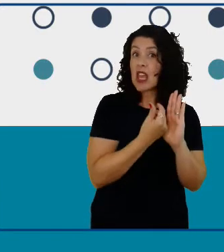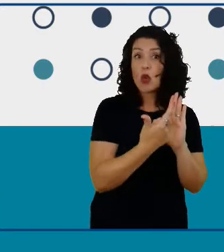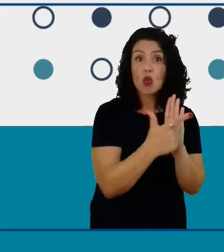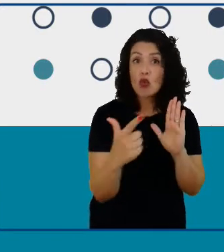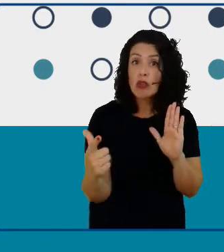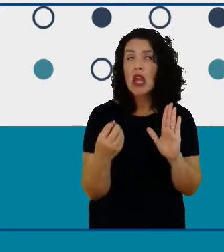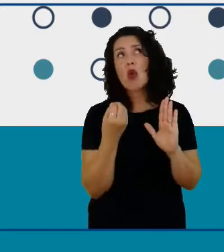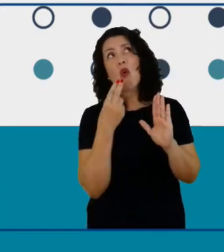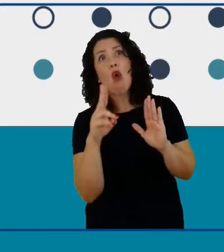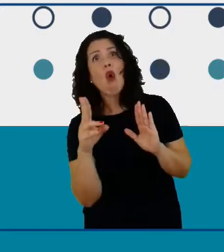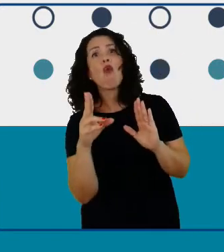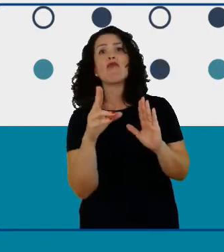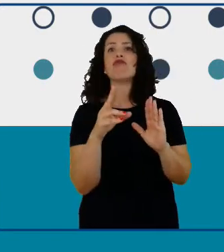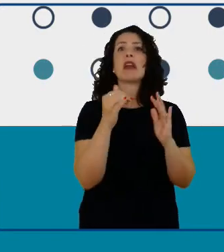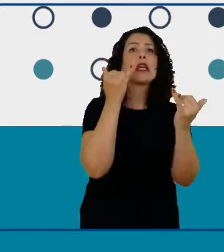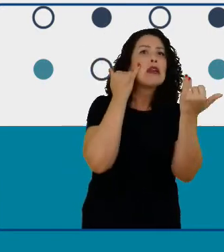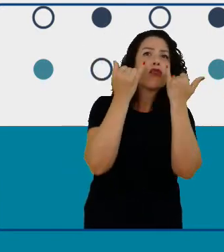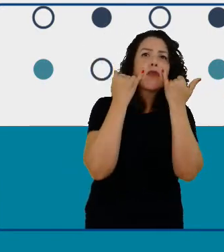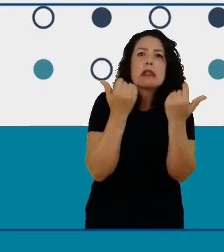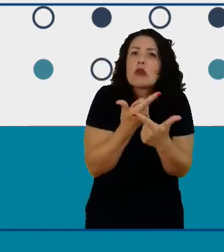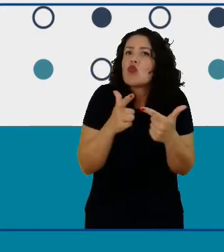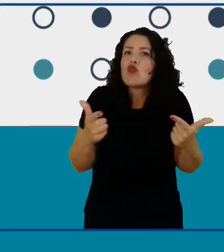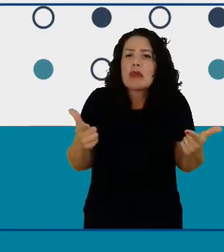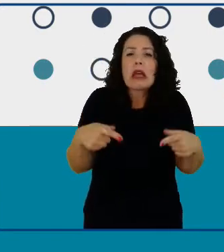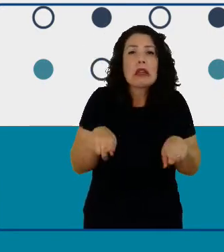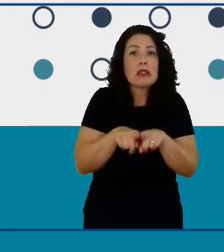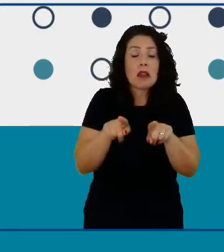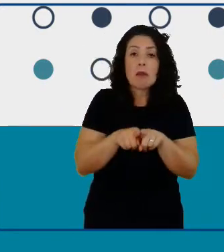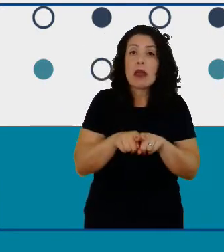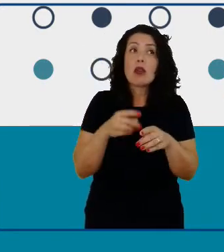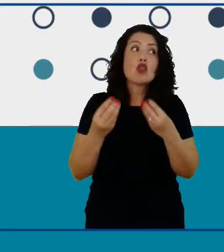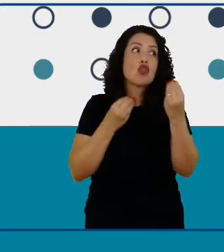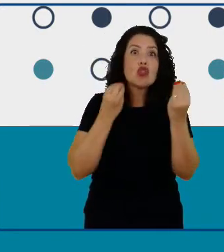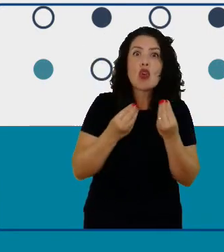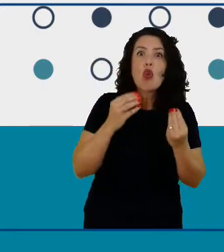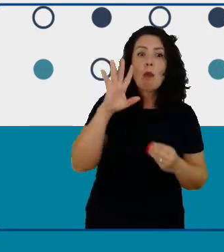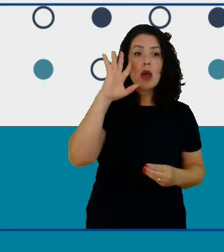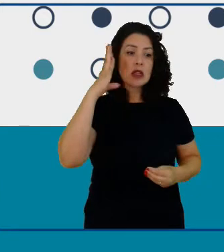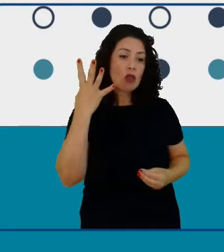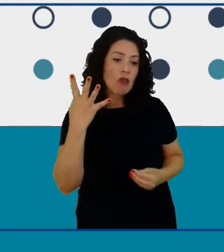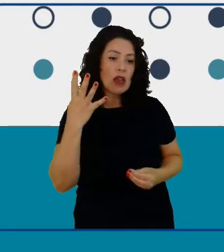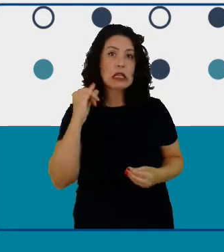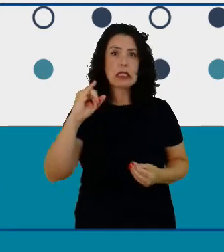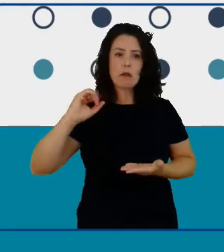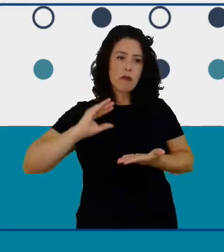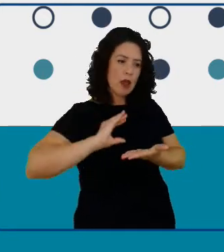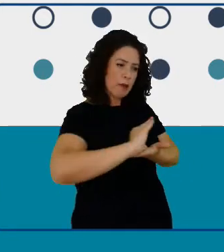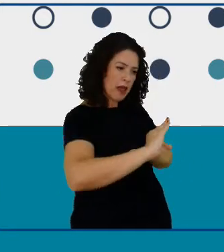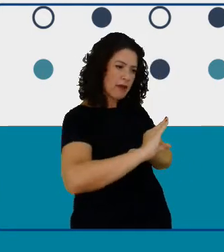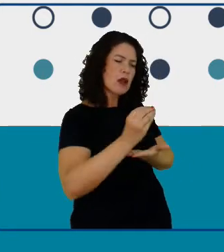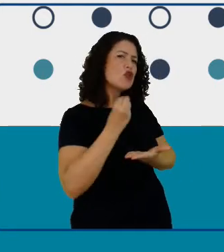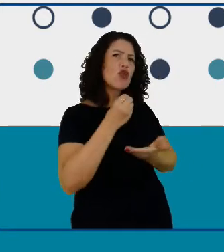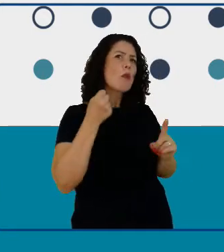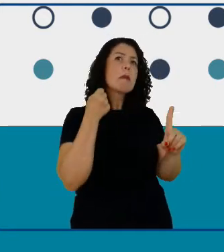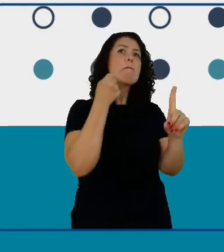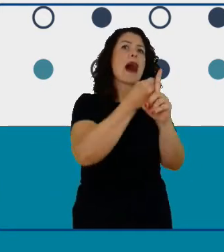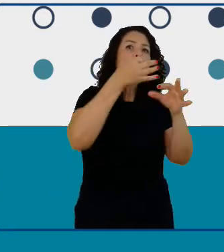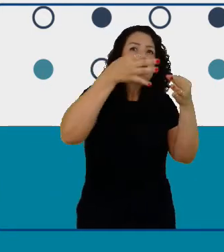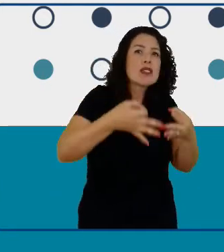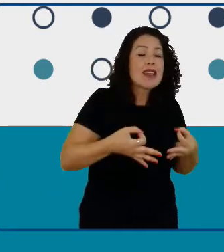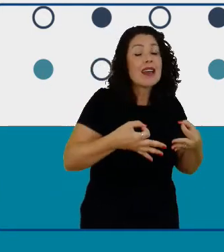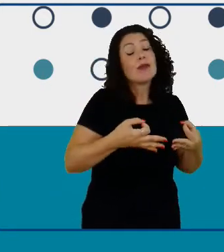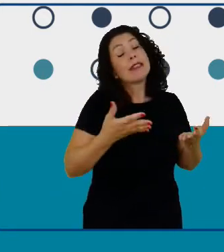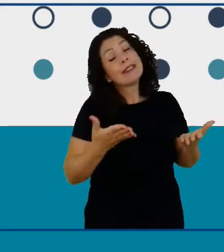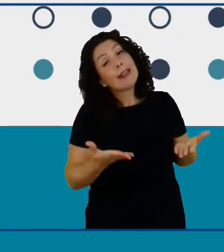isso e não vê como você vai usar esse dinheiro para criar um impacto então não seria a melhor